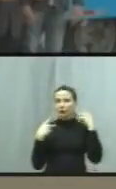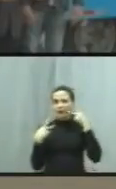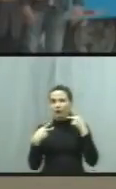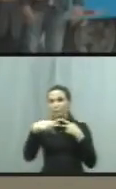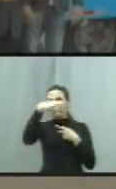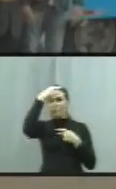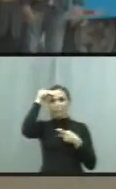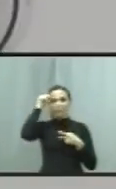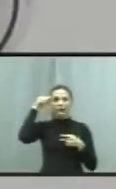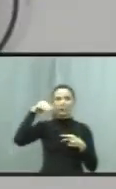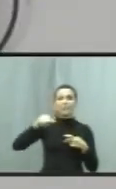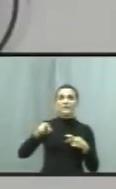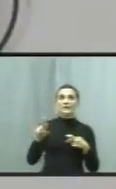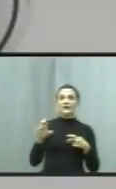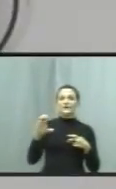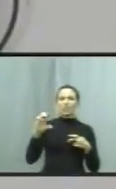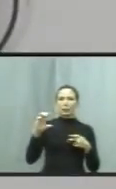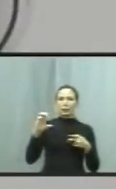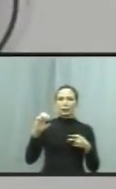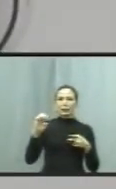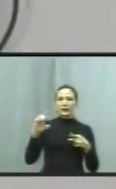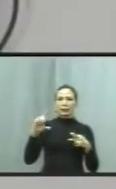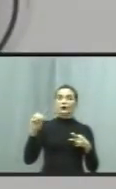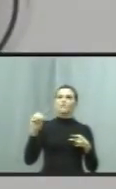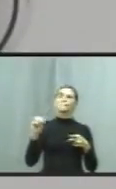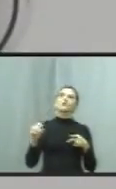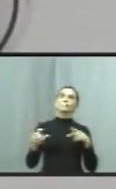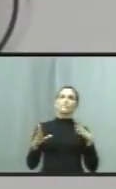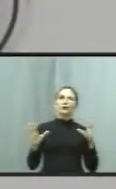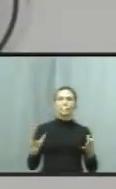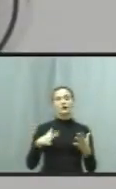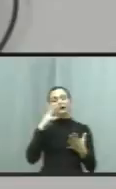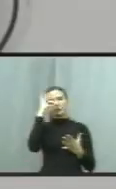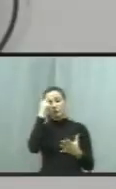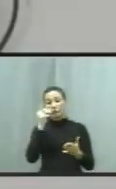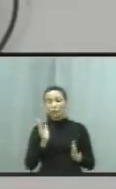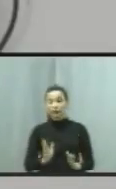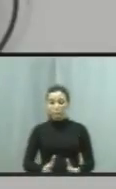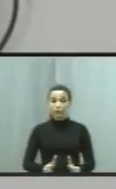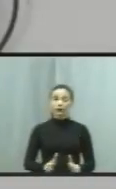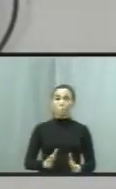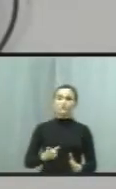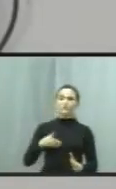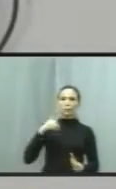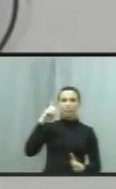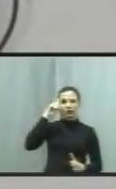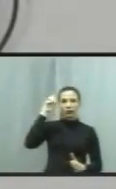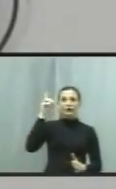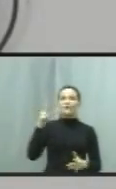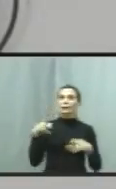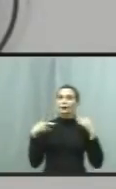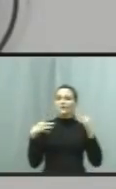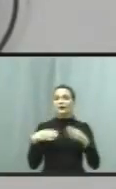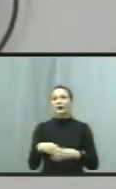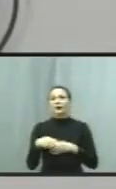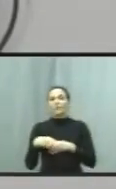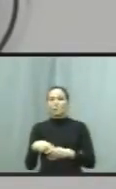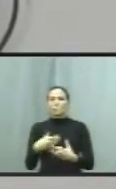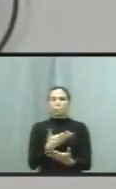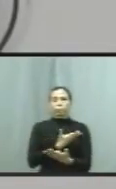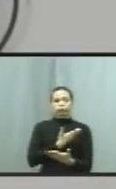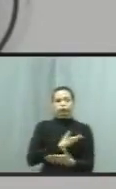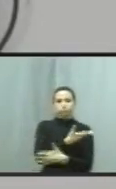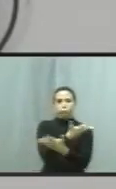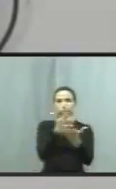festa muito bonita. Hoje é o dia do vereador, como já foi dito, e também quero saudar todos os colegas